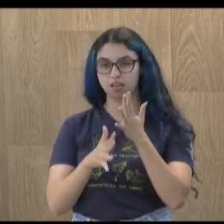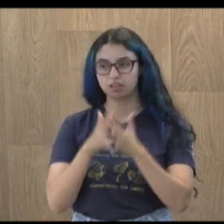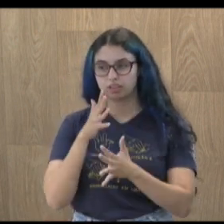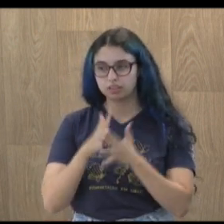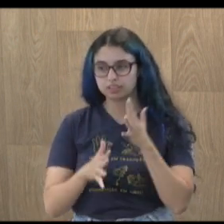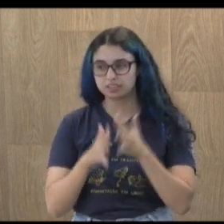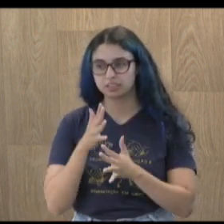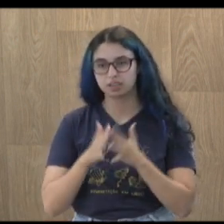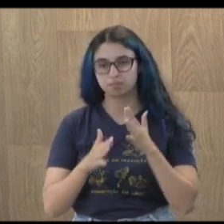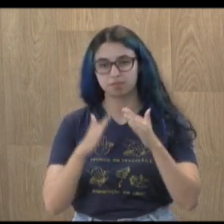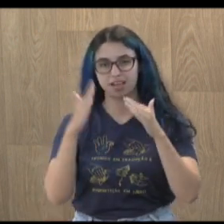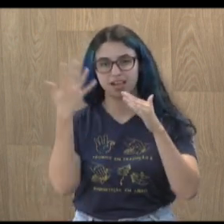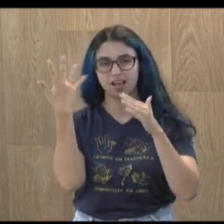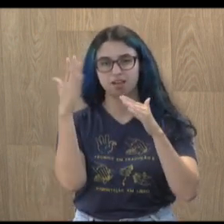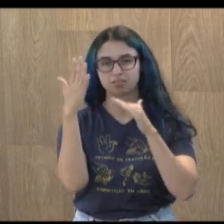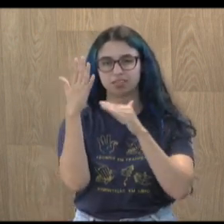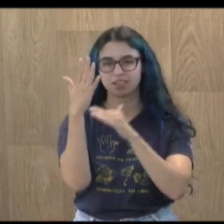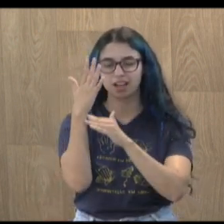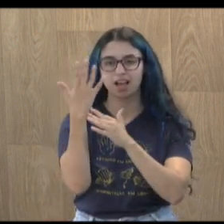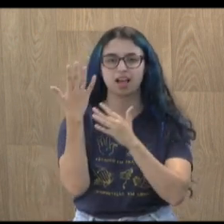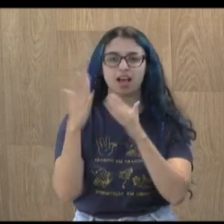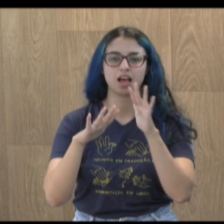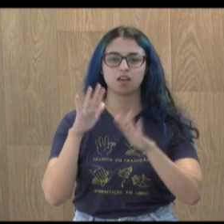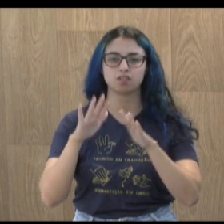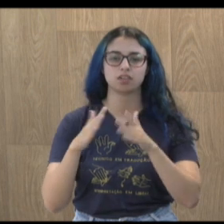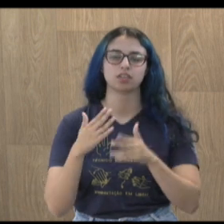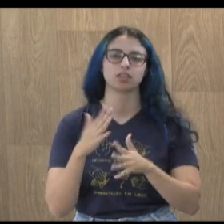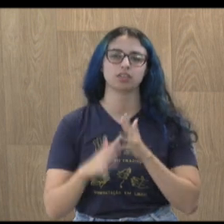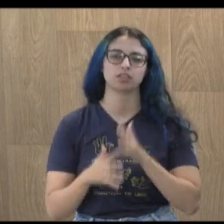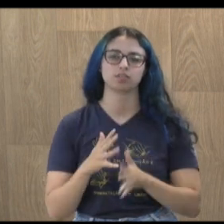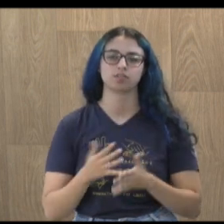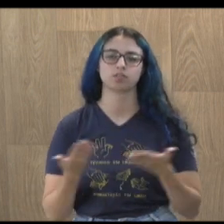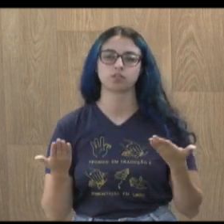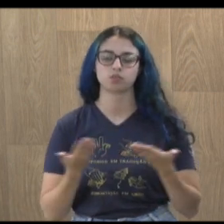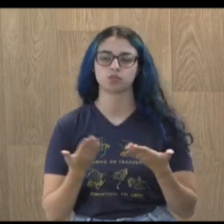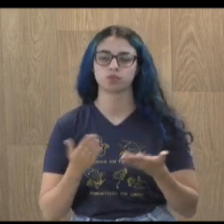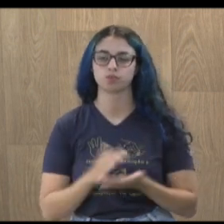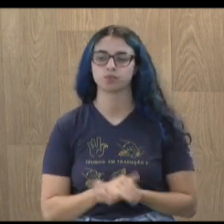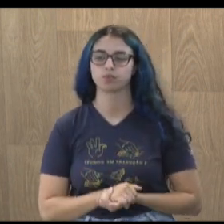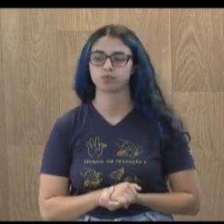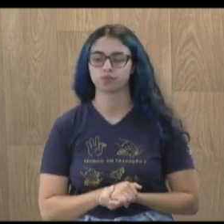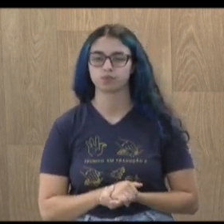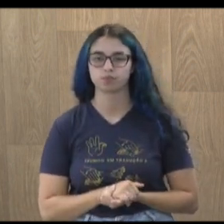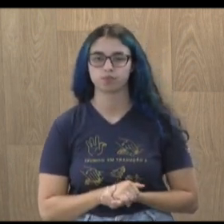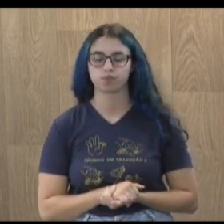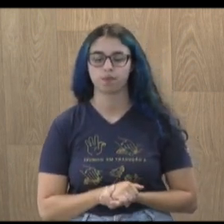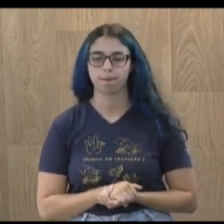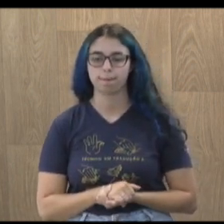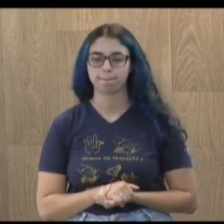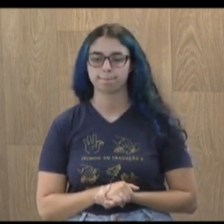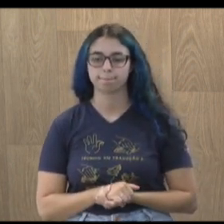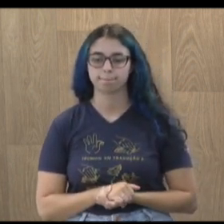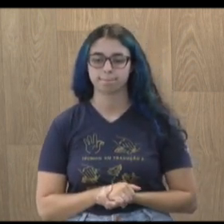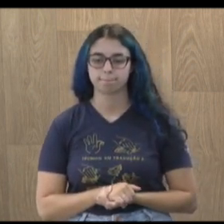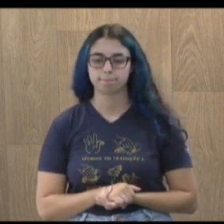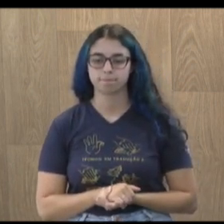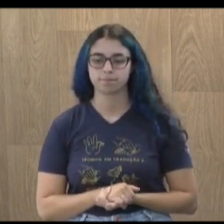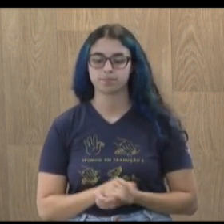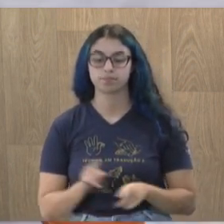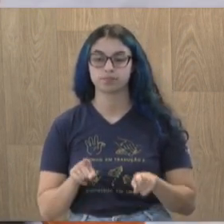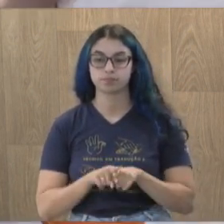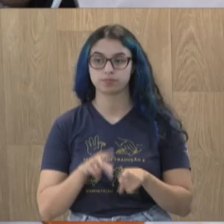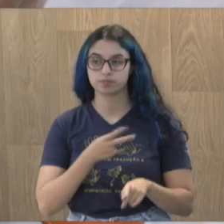limpeza e a manutenção, hoje, da equipe do Rodrigo, foi feita hoje pela manhã. E quero também, senhor presidente, a gente sempre tem que